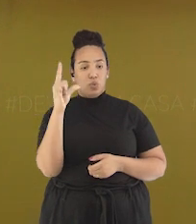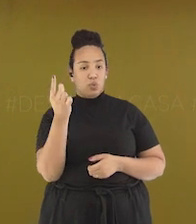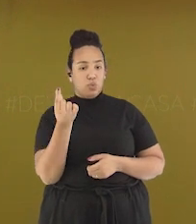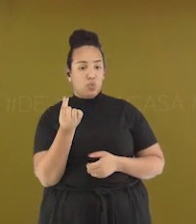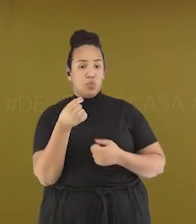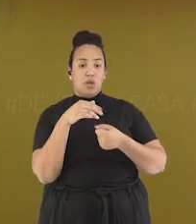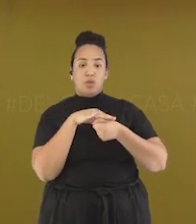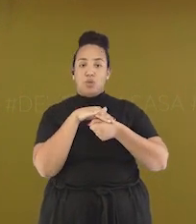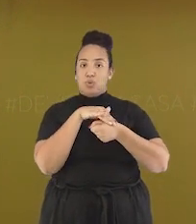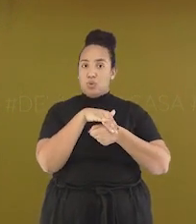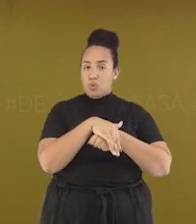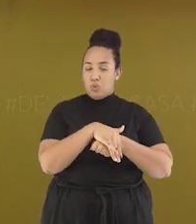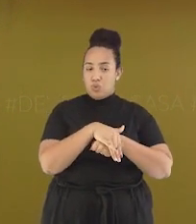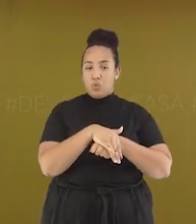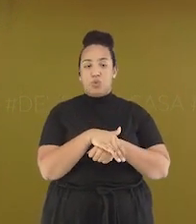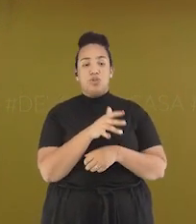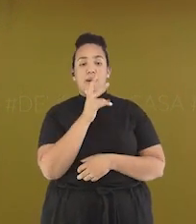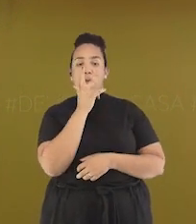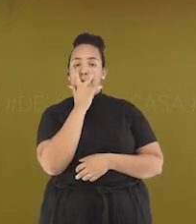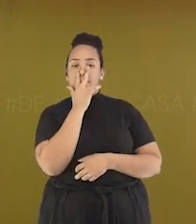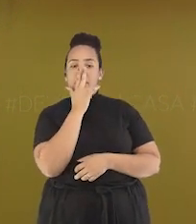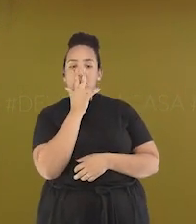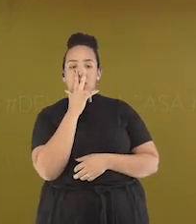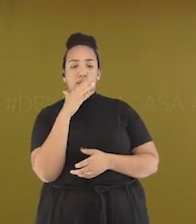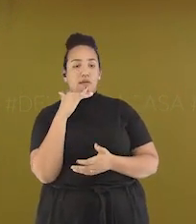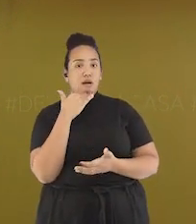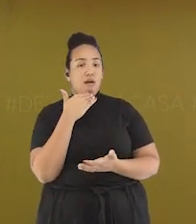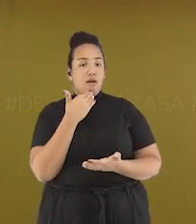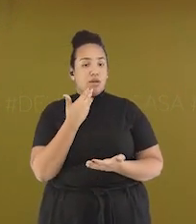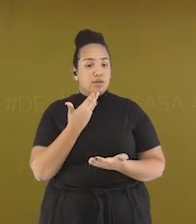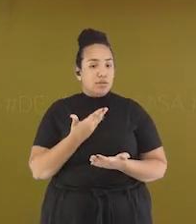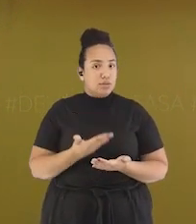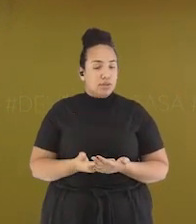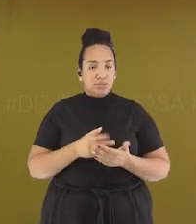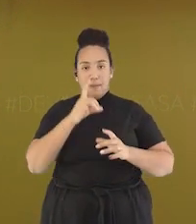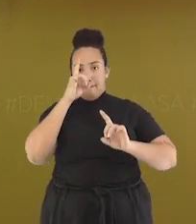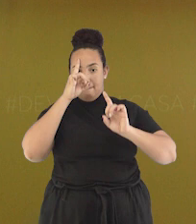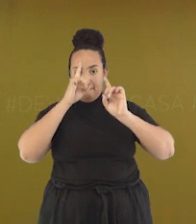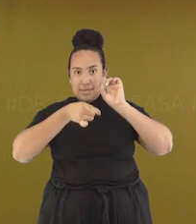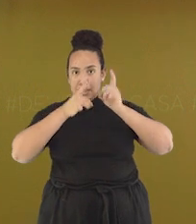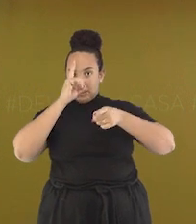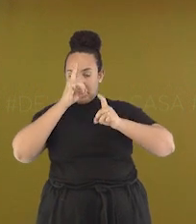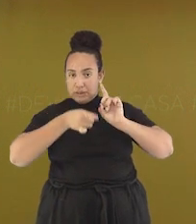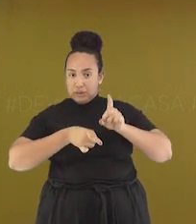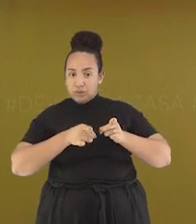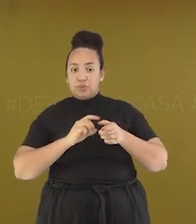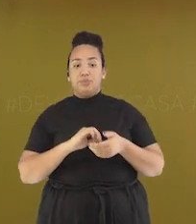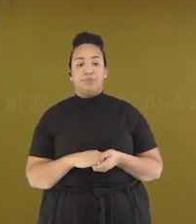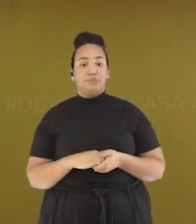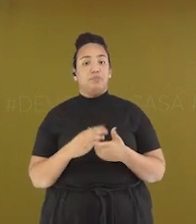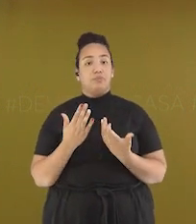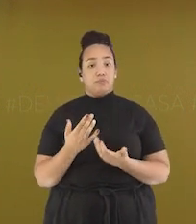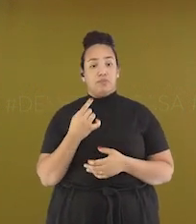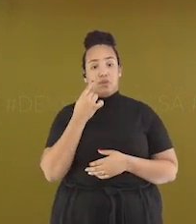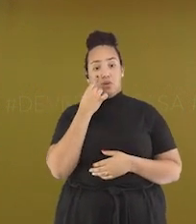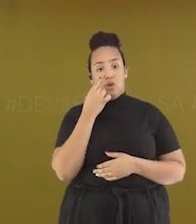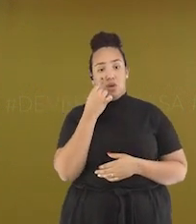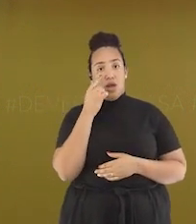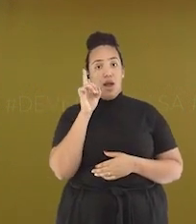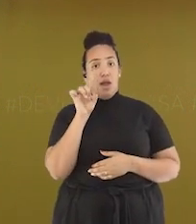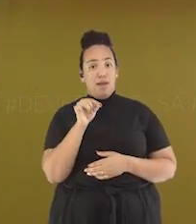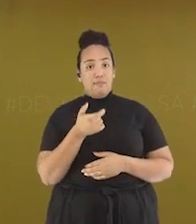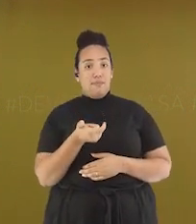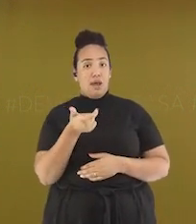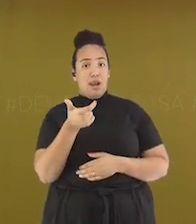parece, encanto E mandando, as sílabas tônicas apresentam na penúltima